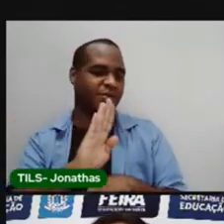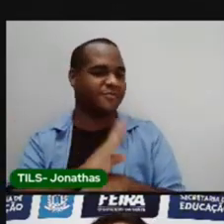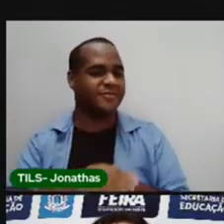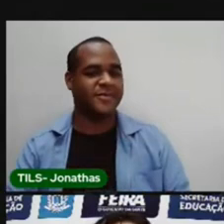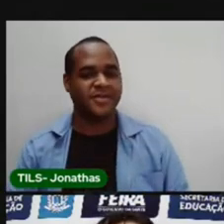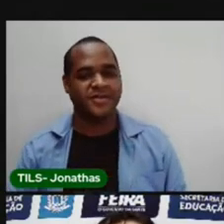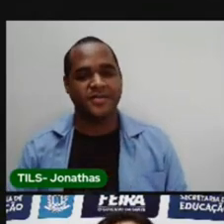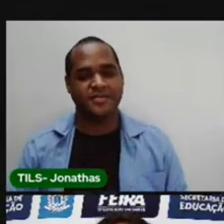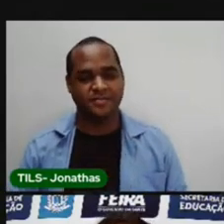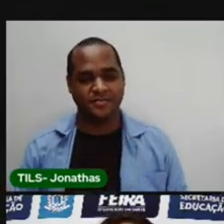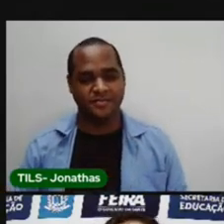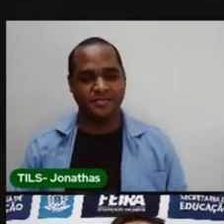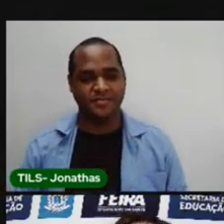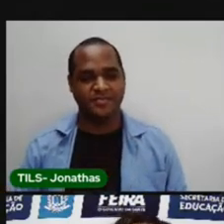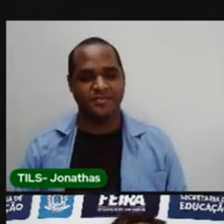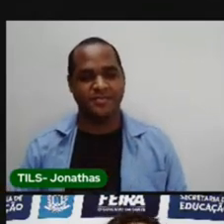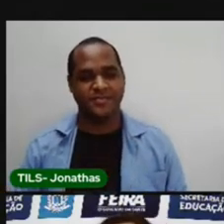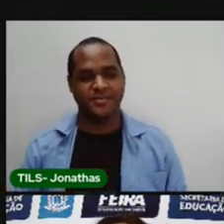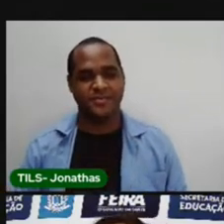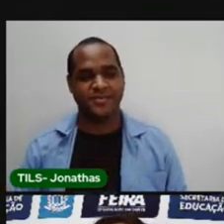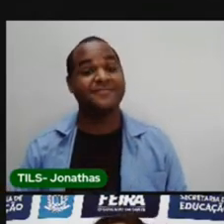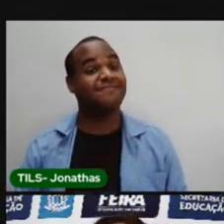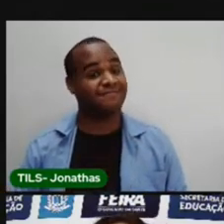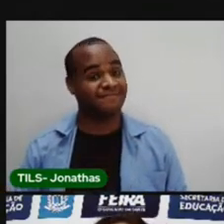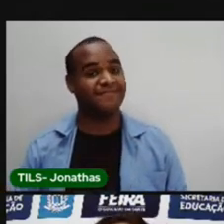continuar. Esse aqui.